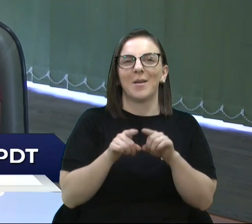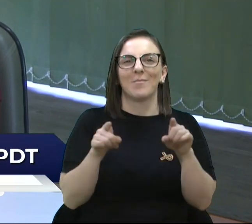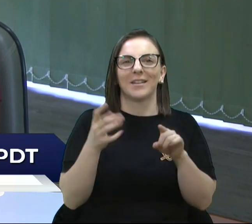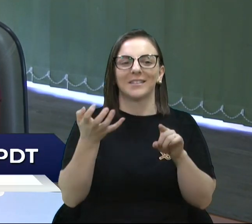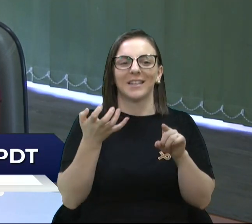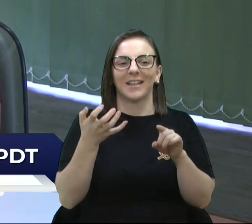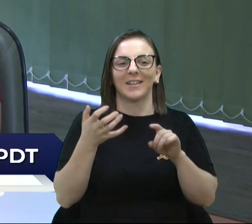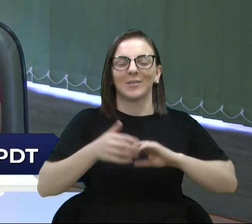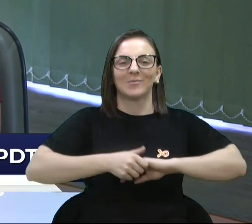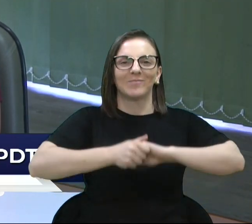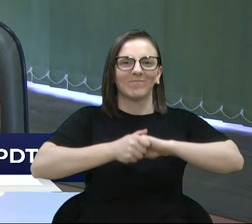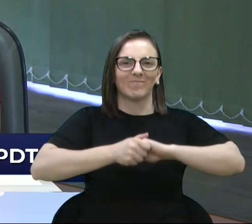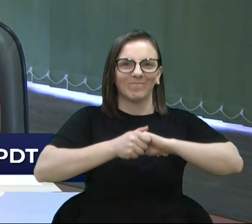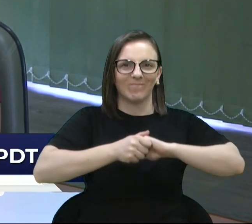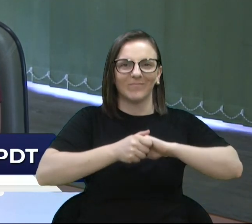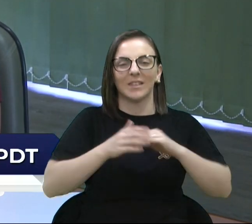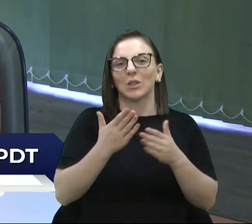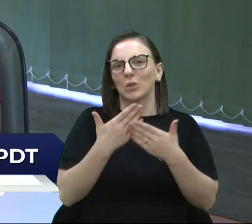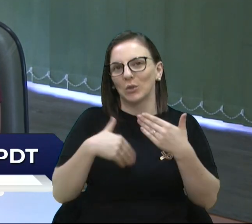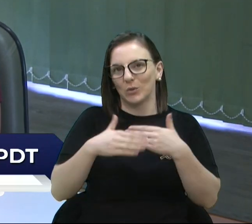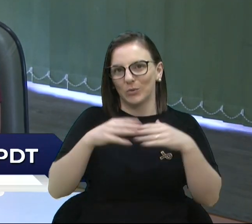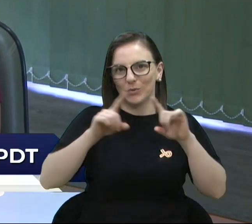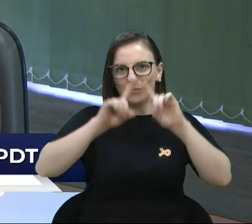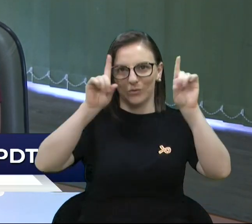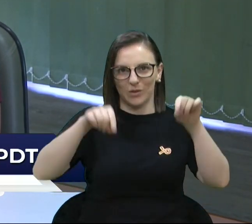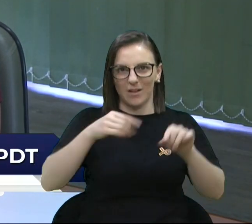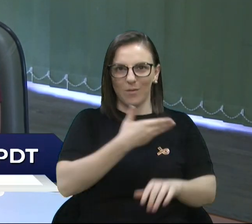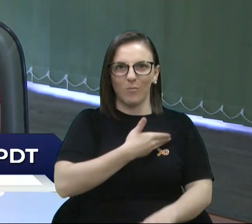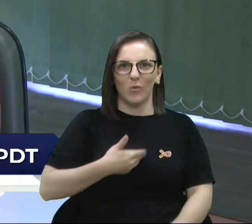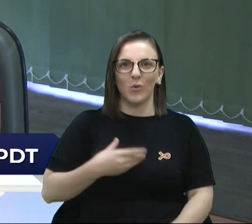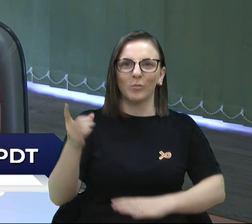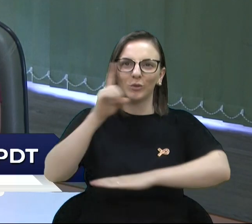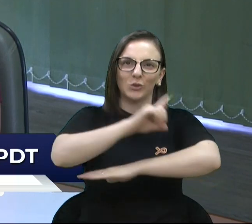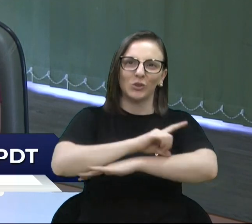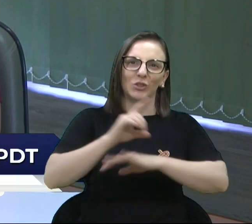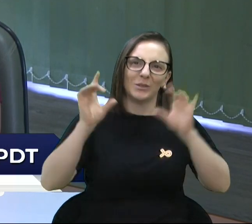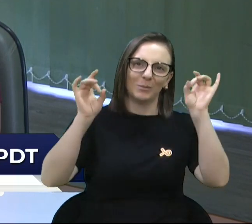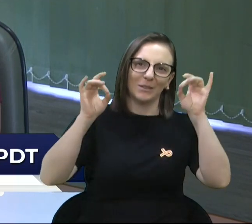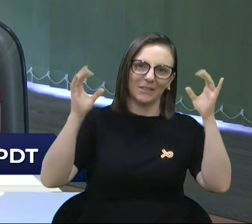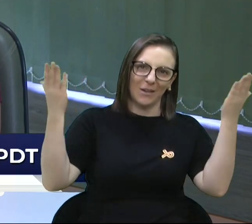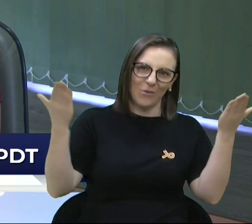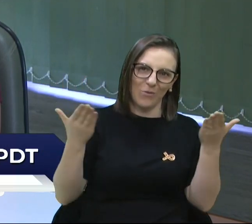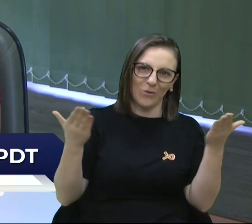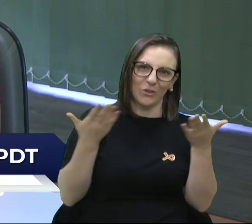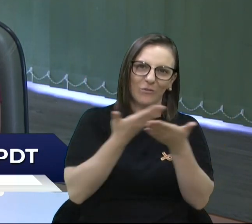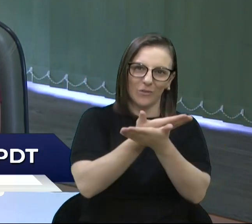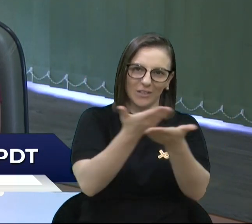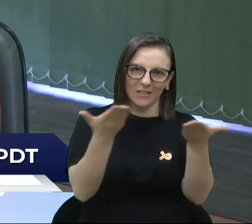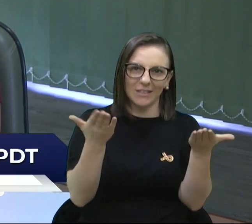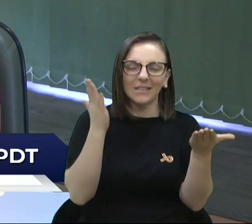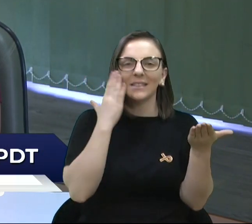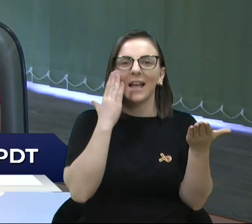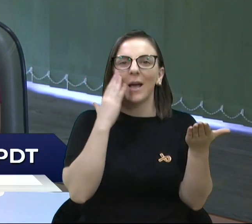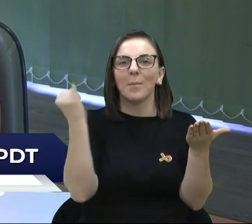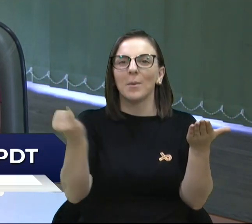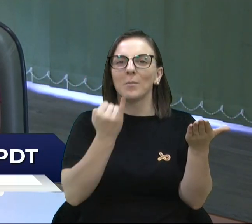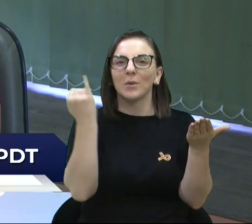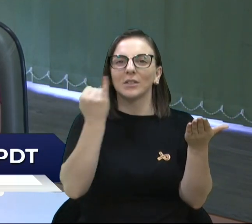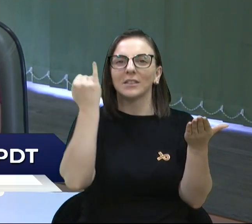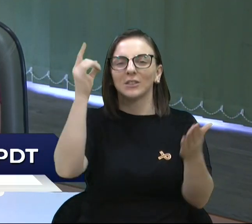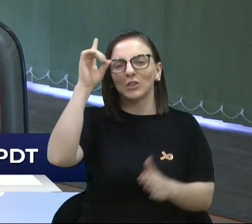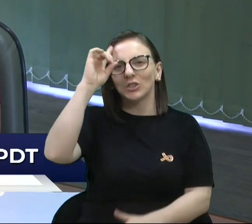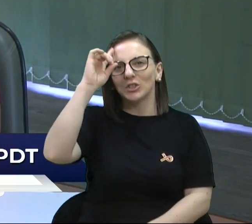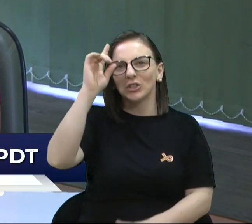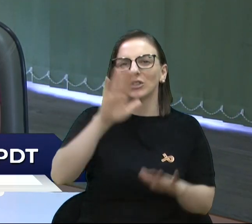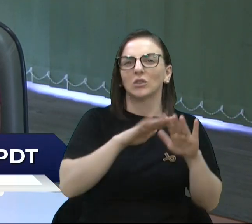todos os servidores públicos também pelo dia de vocês. A gente sabe a importância que tem no dia a dia, numa escola,